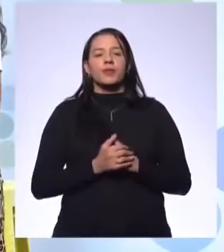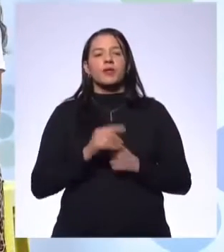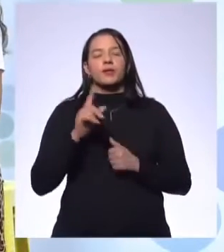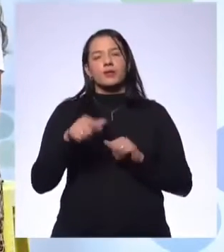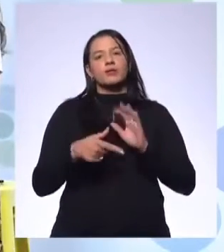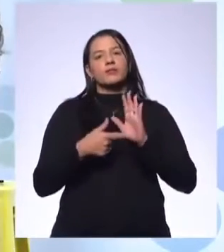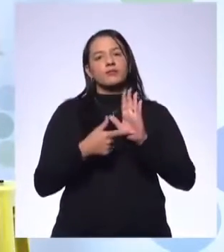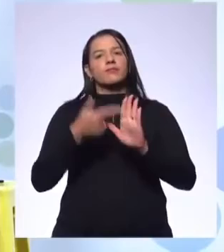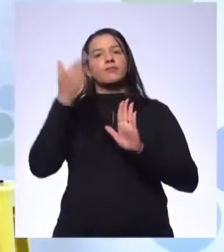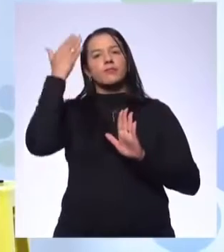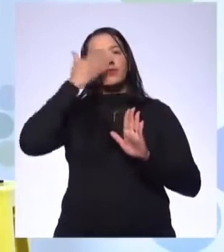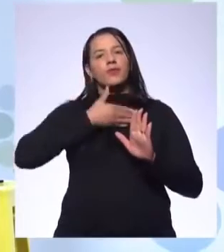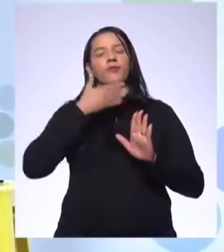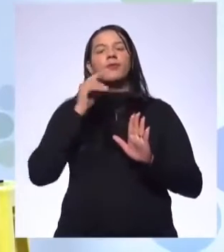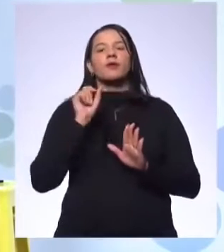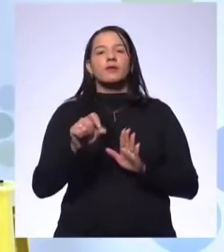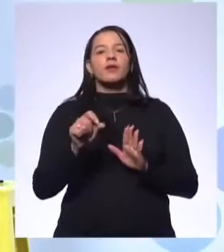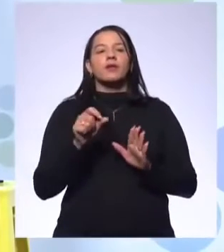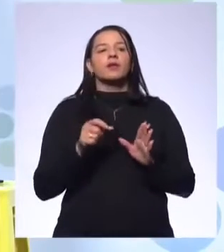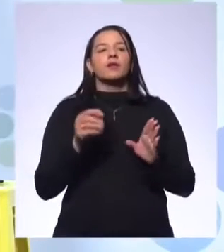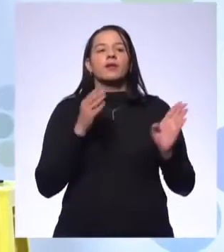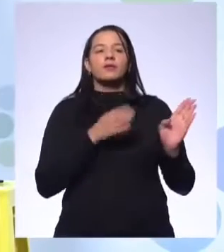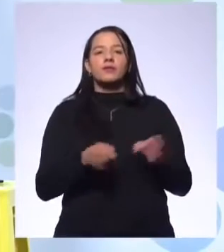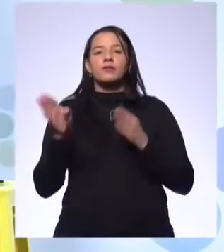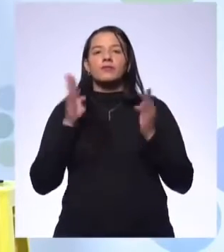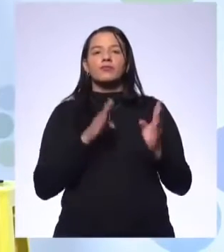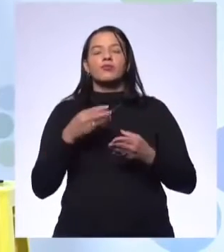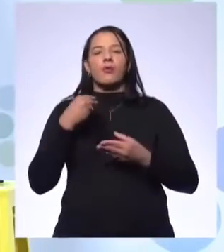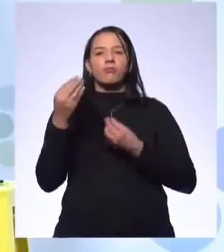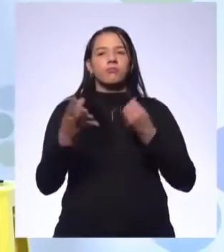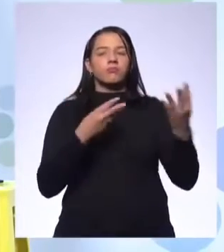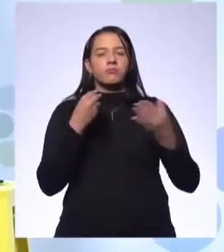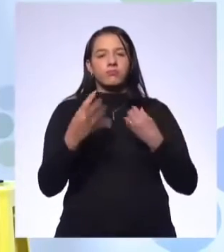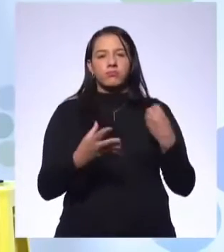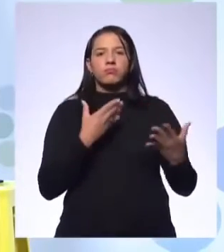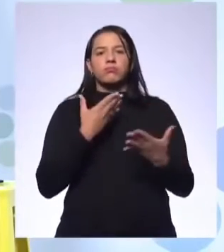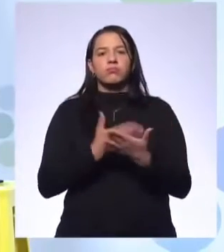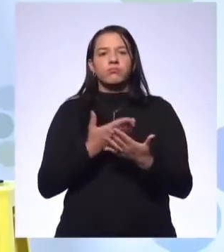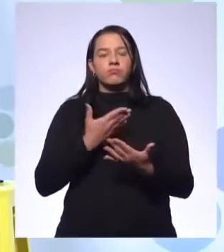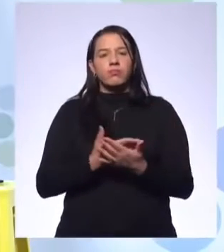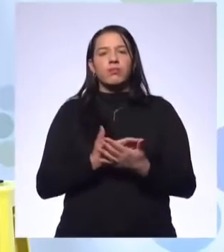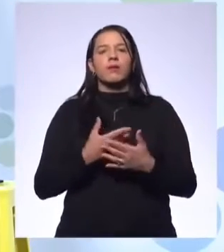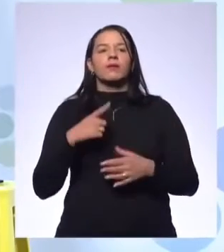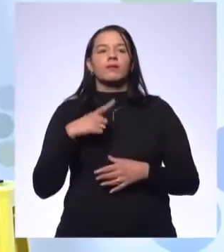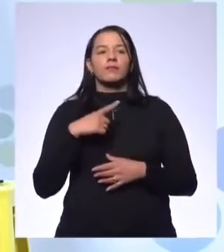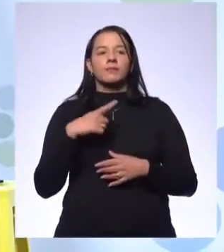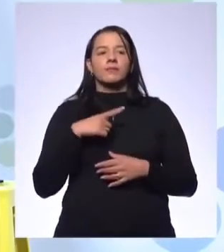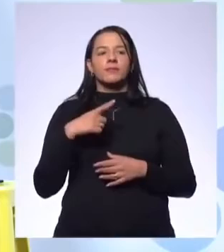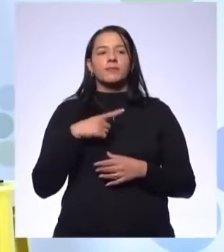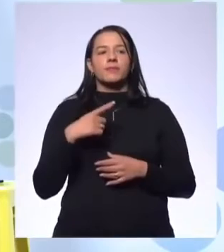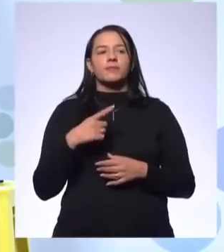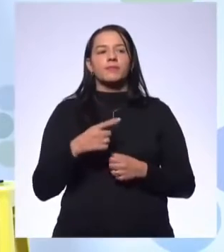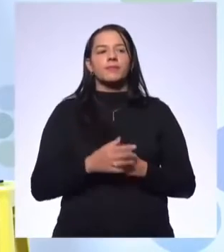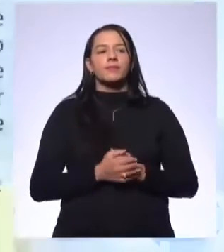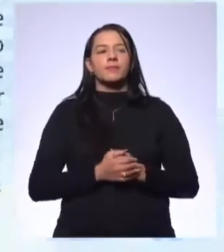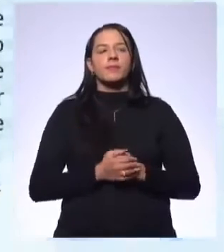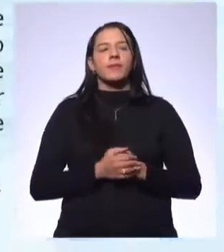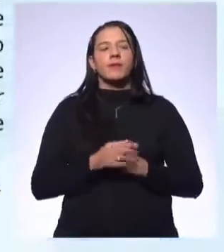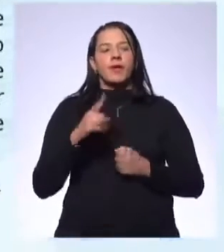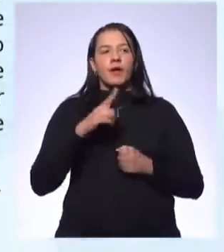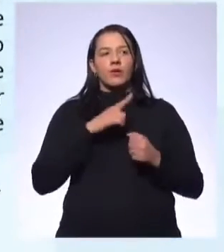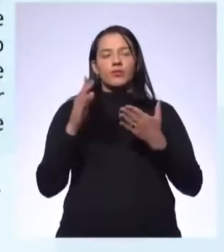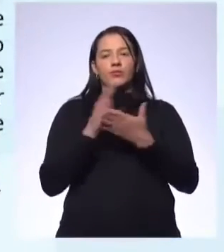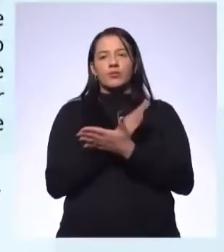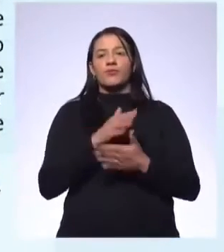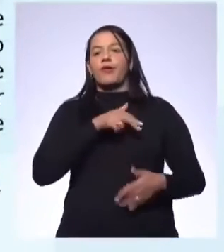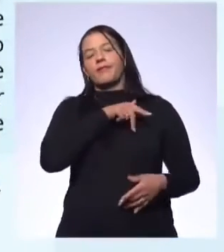comprovar que realmente, como foi a distribuição de materiais, que eles foram ali, ela fala assim, eles tiveram